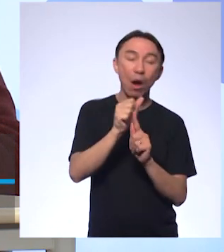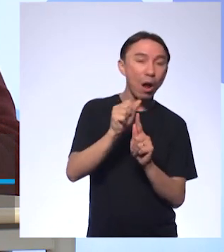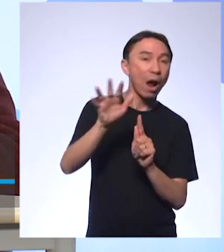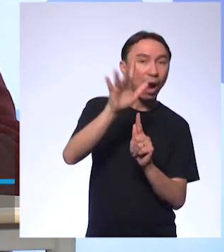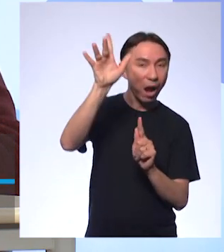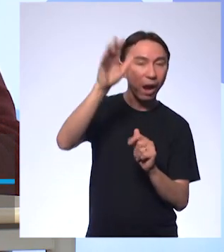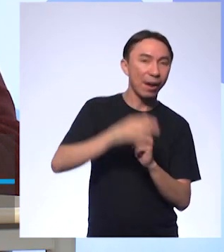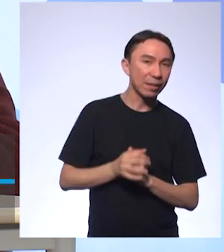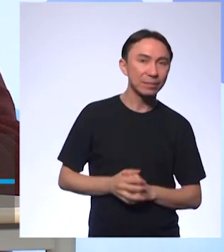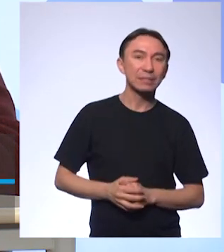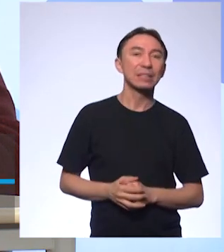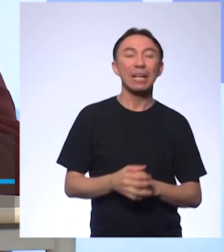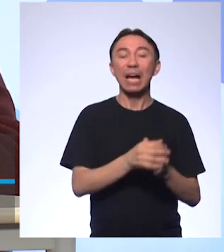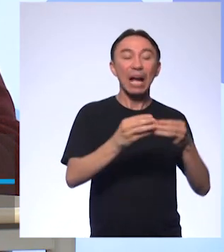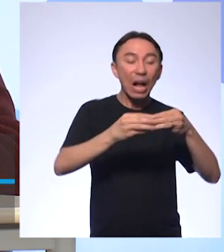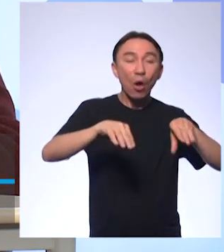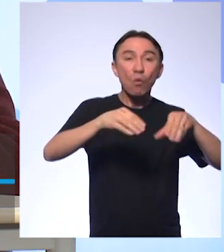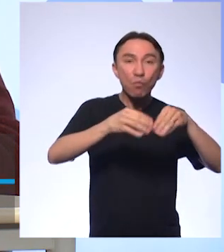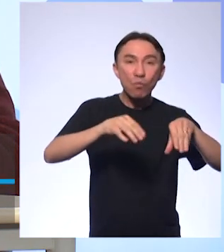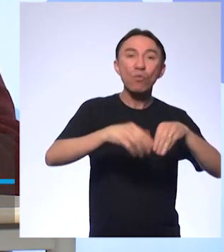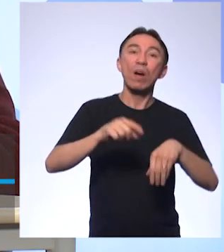de ovo, de acordo com o professor Carlos.